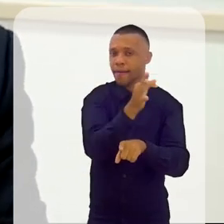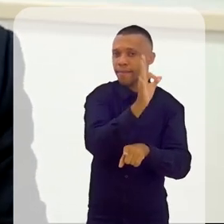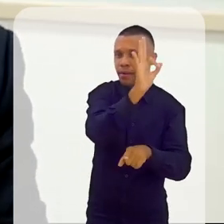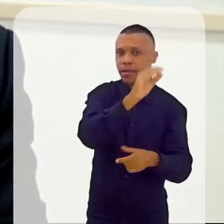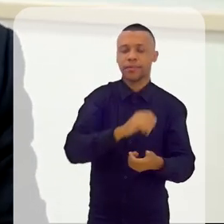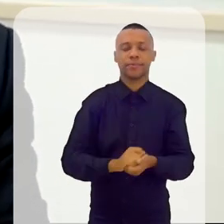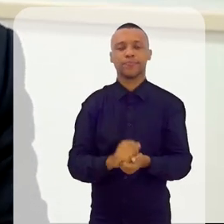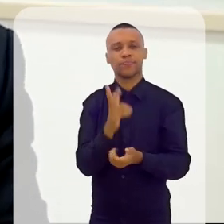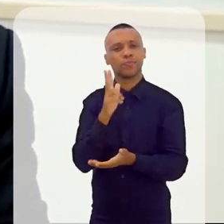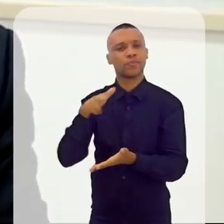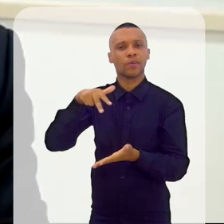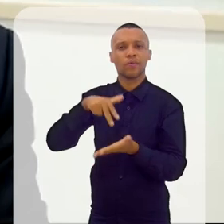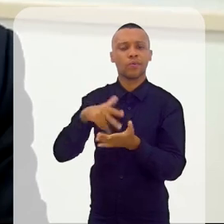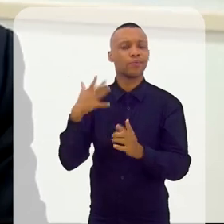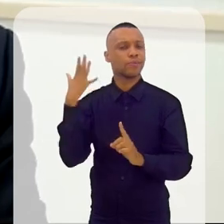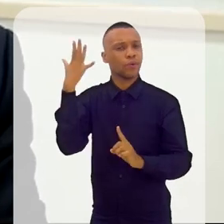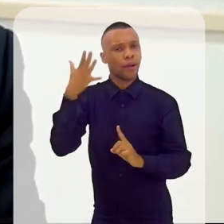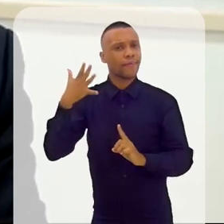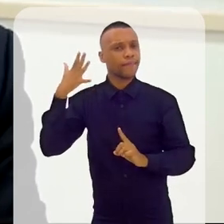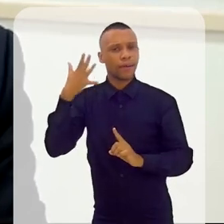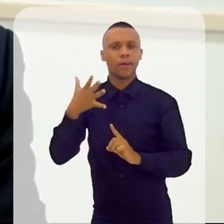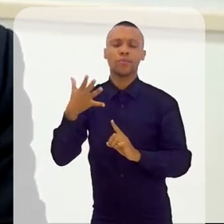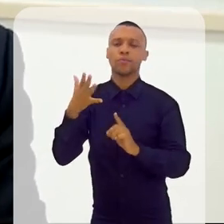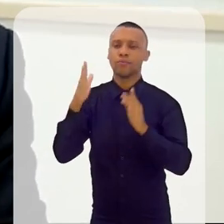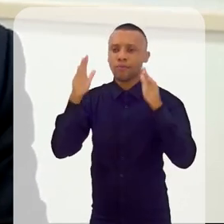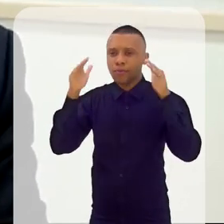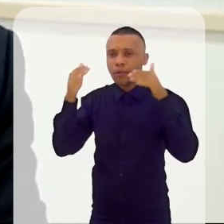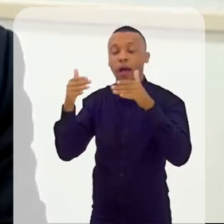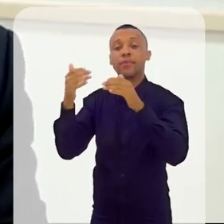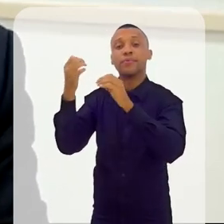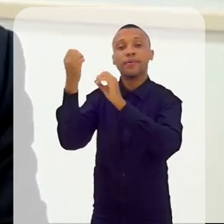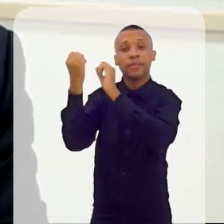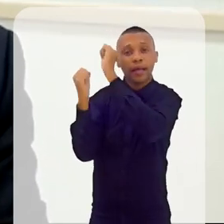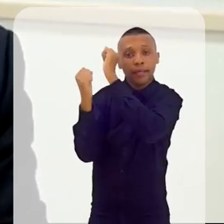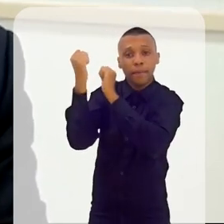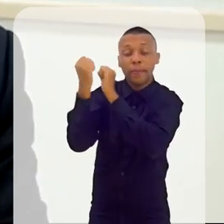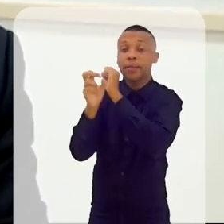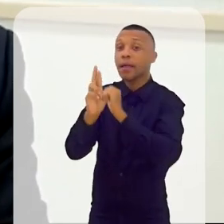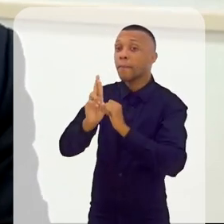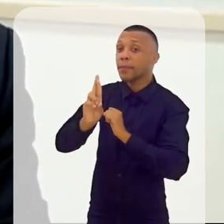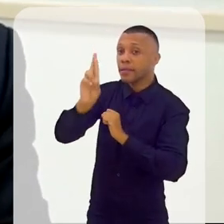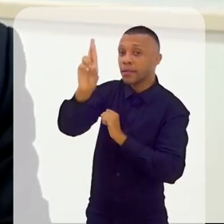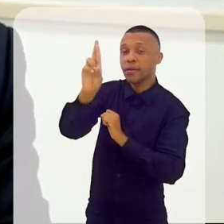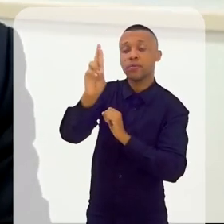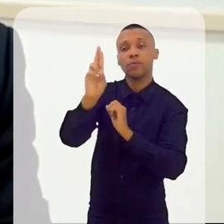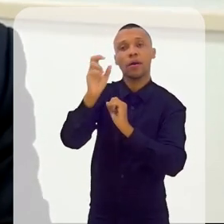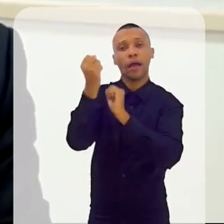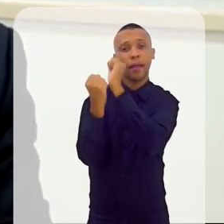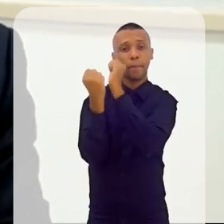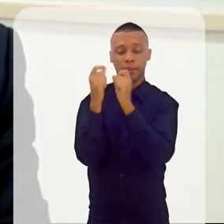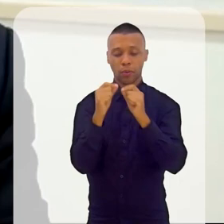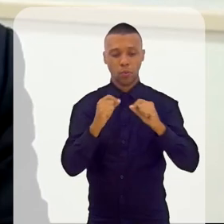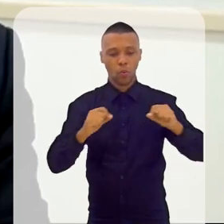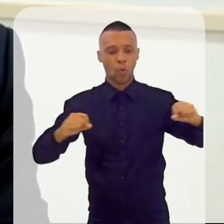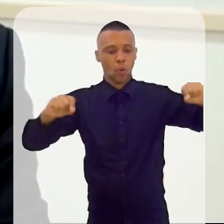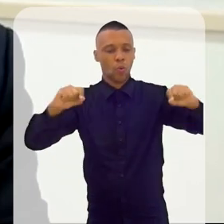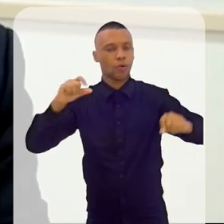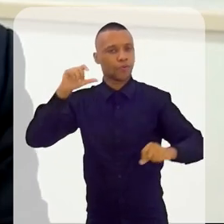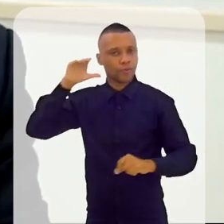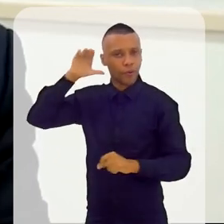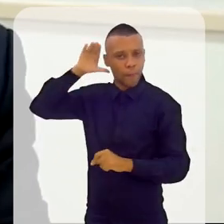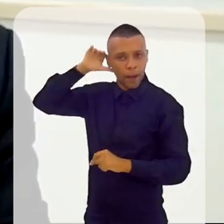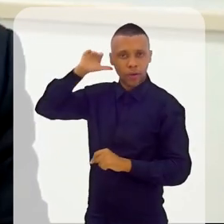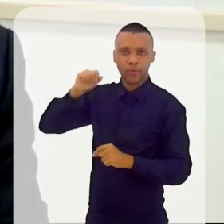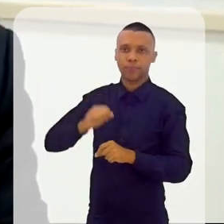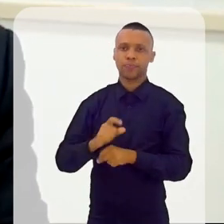Hanover, num evento empresarial, Representando empresas de Mato Grosso, E presenciei o quanto